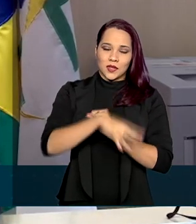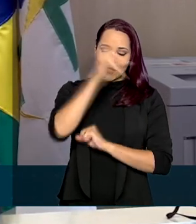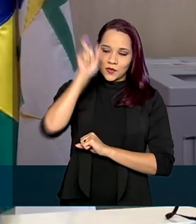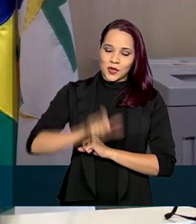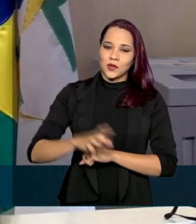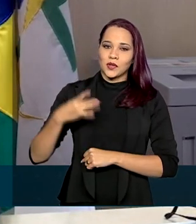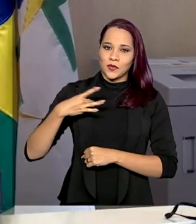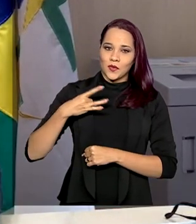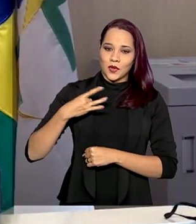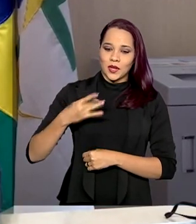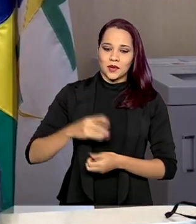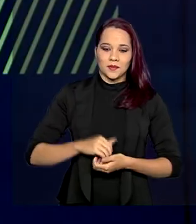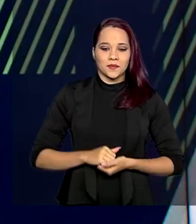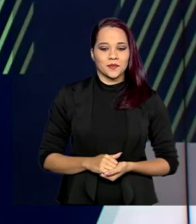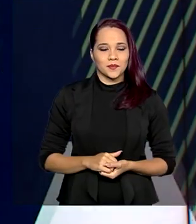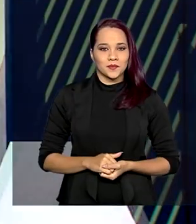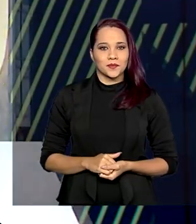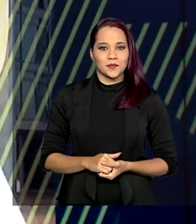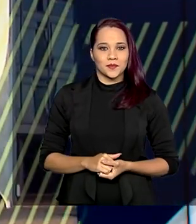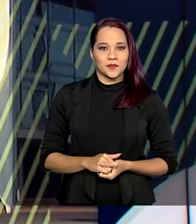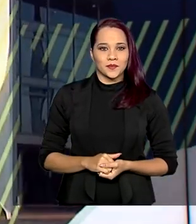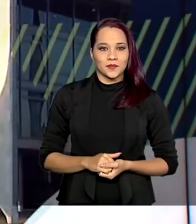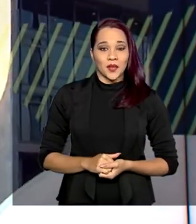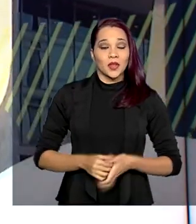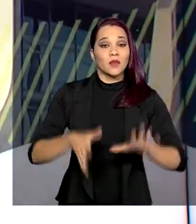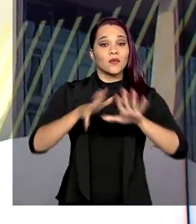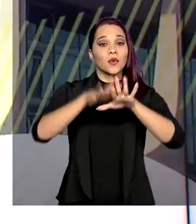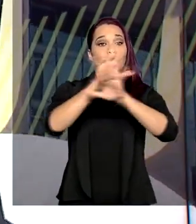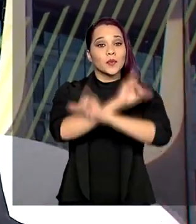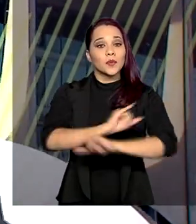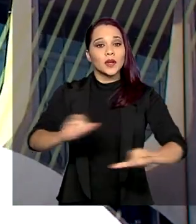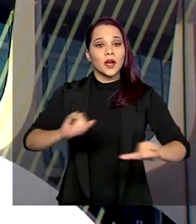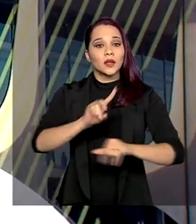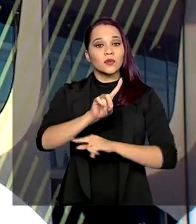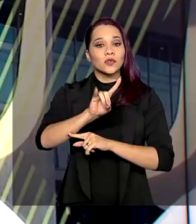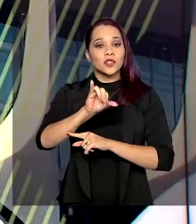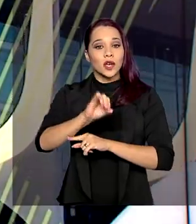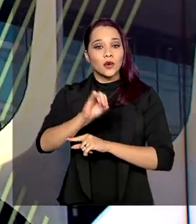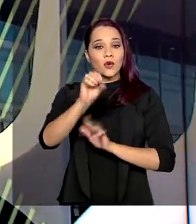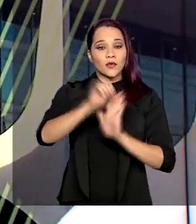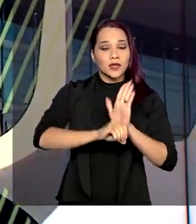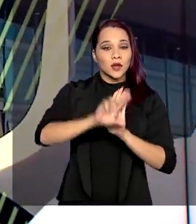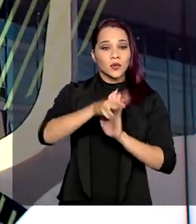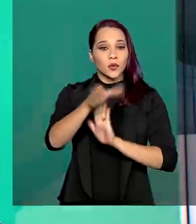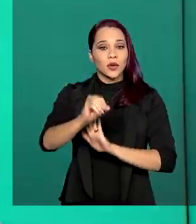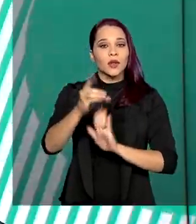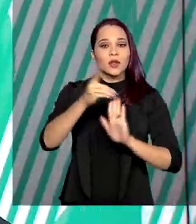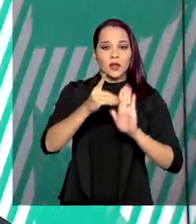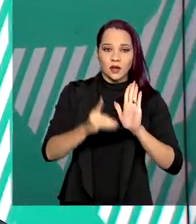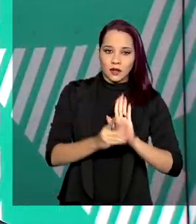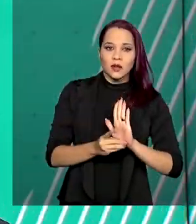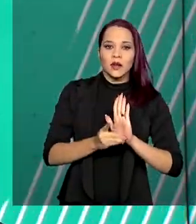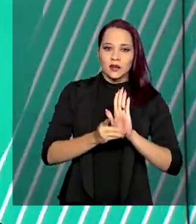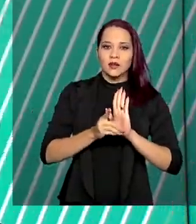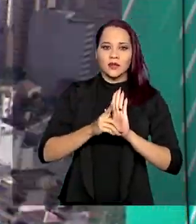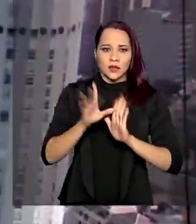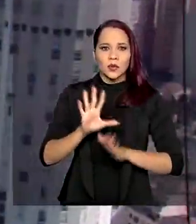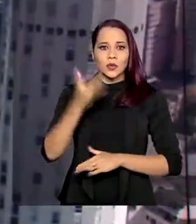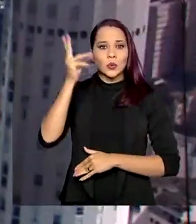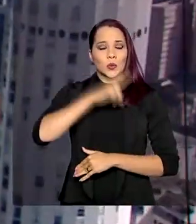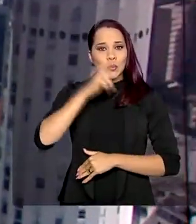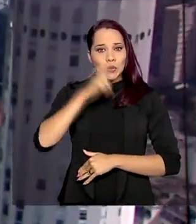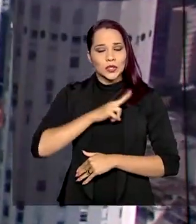dos nossos voluntários. Foi publicado há pouco no Diário Oficial da União, decreto que reconhece situação de